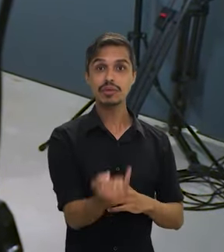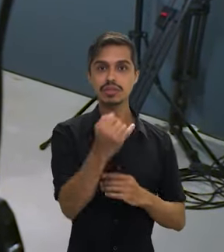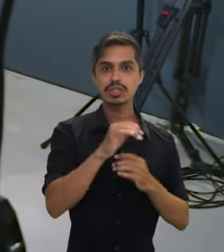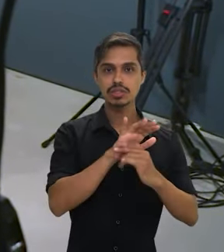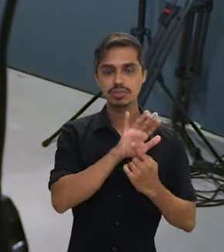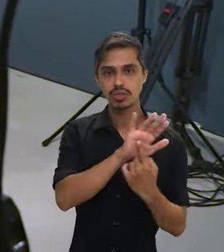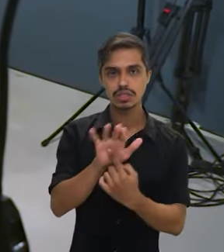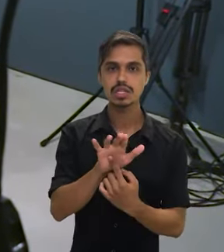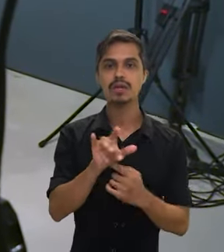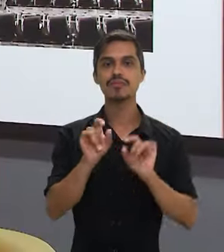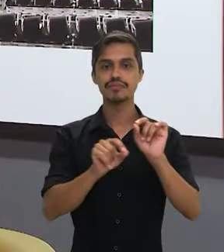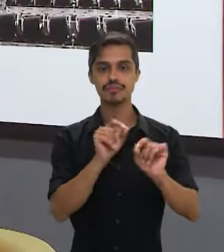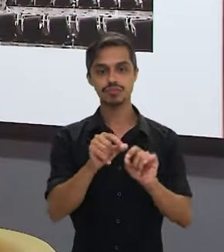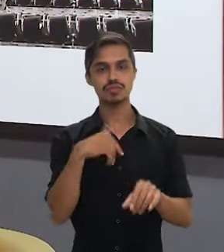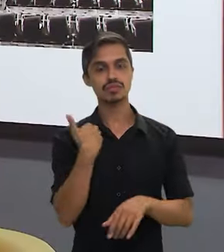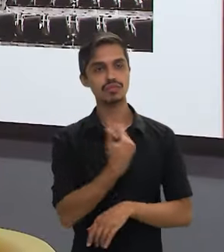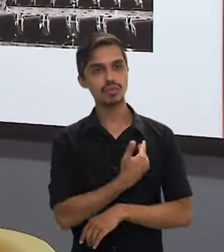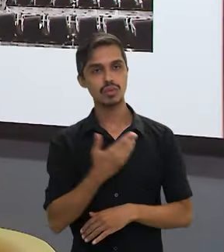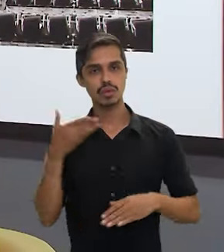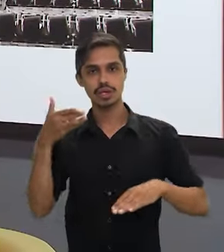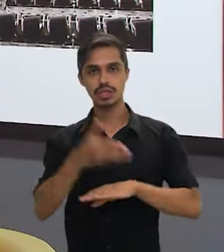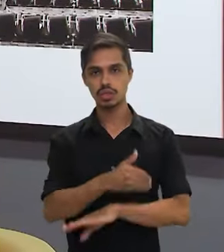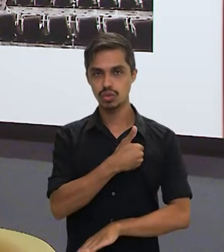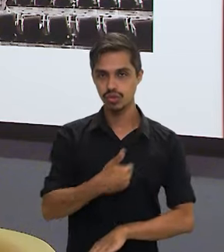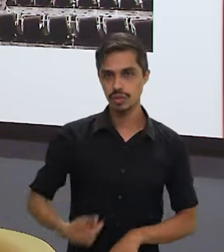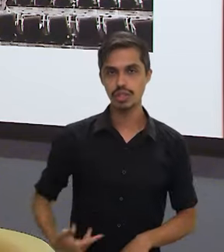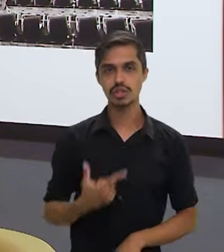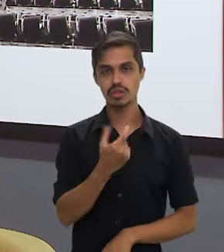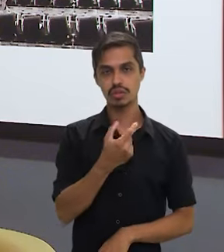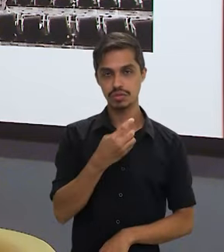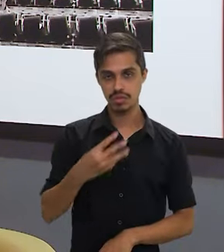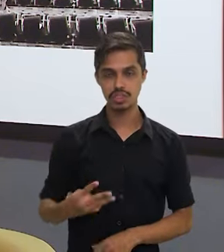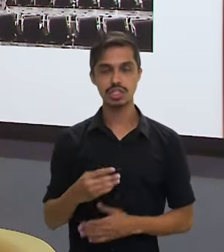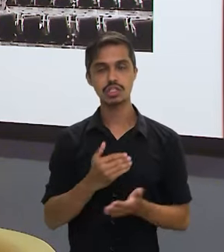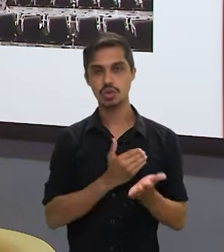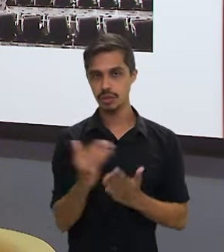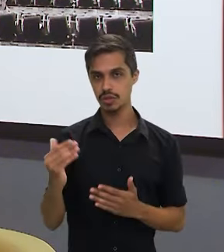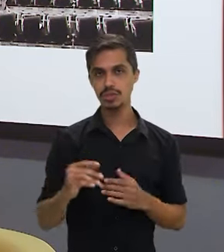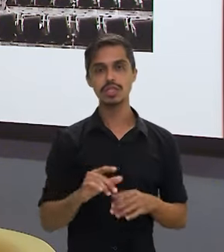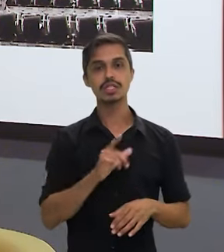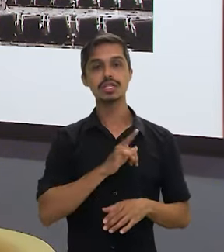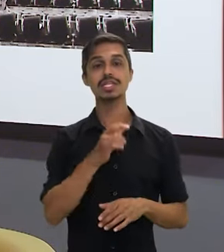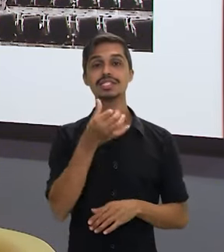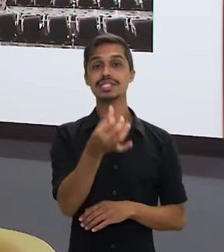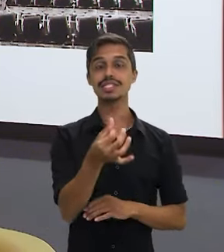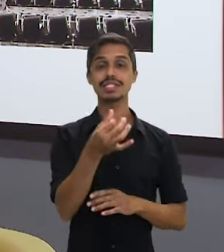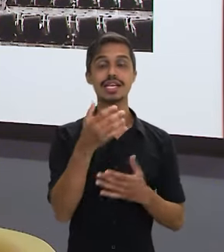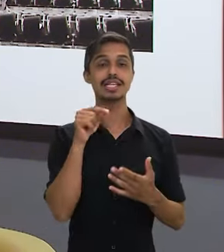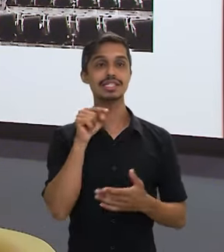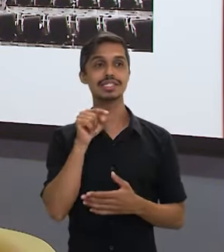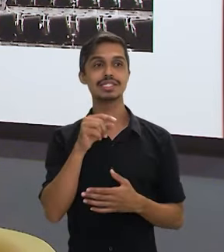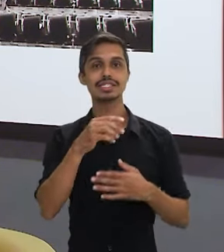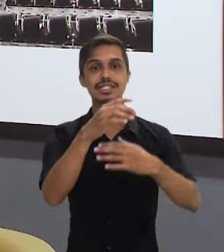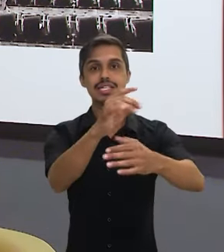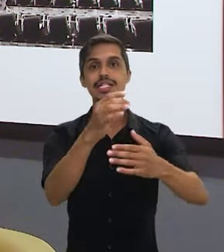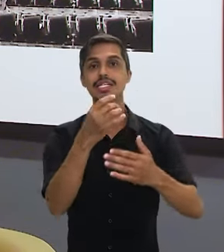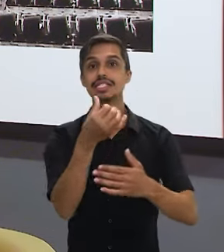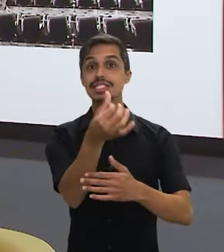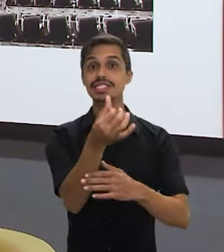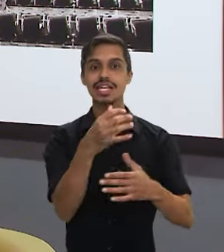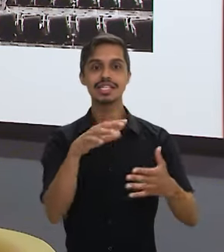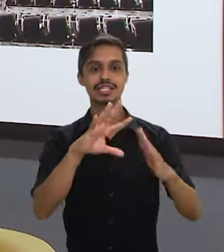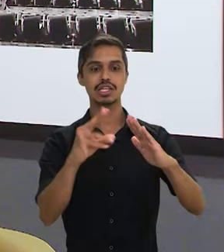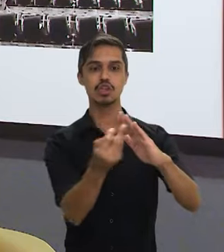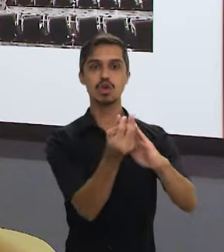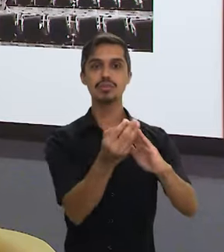reiterar, é que a gente entra no governo agora, em 2023, com seis quilombos que foram titulados